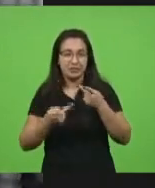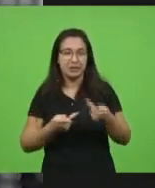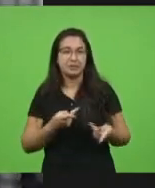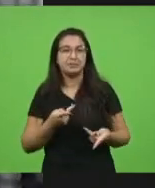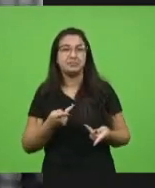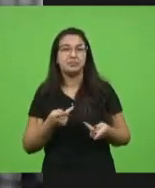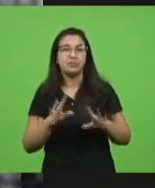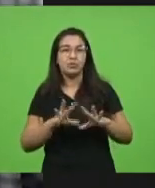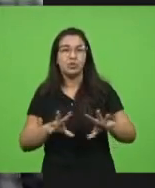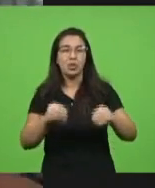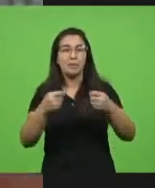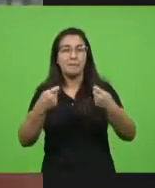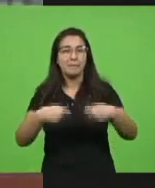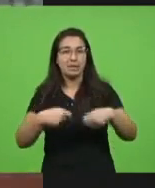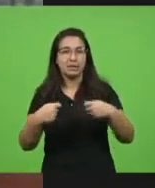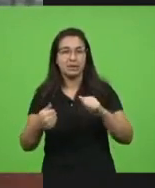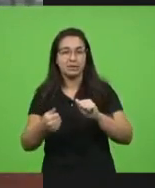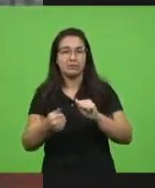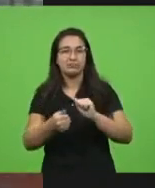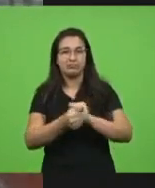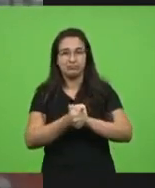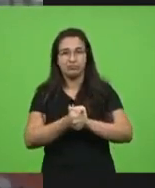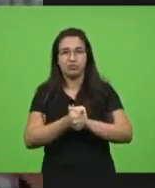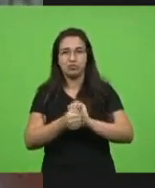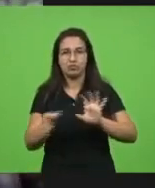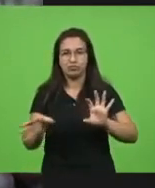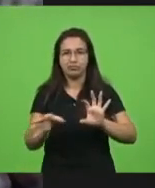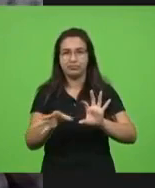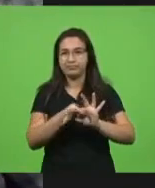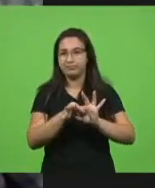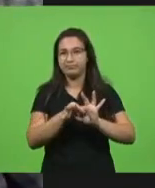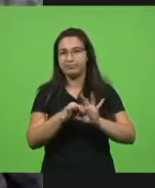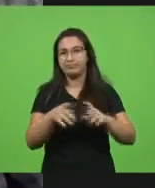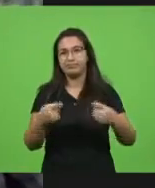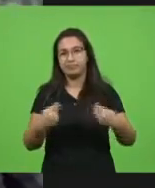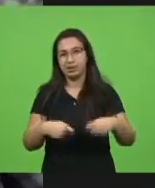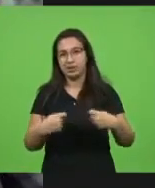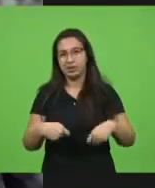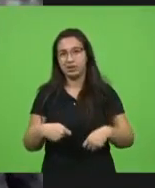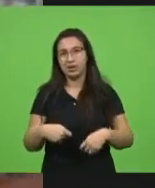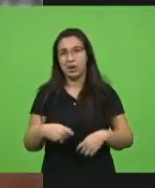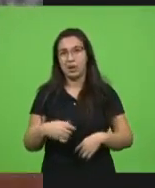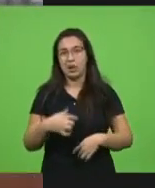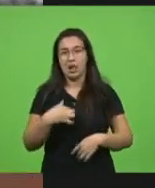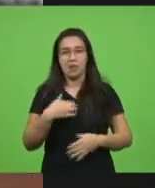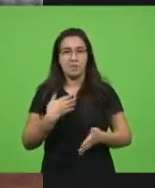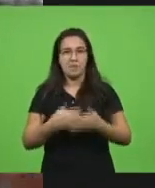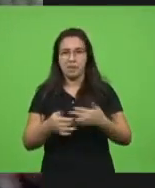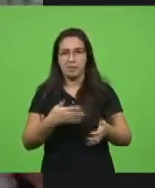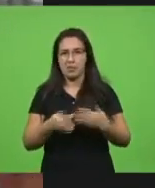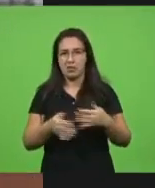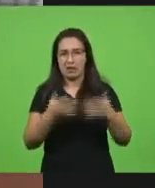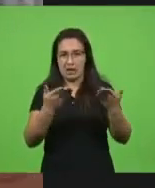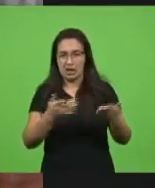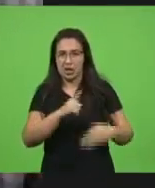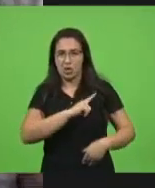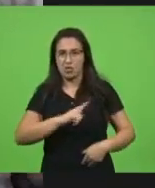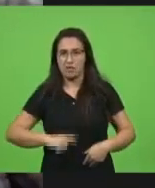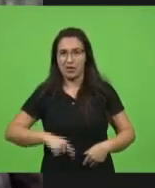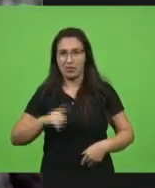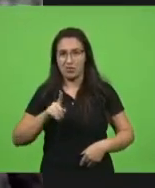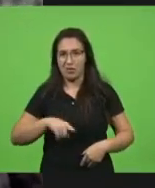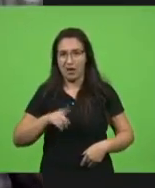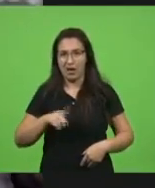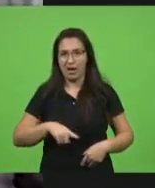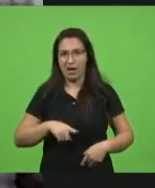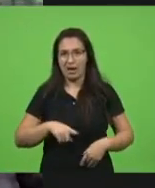todos juntos, de nós nos unirmos. Eu não, eu não me importa se o governo é de direita, é de